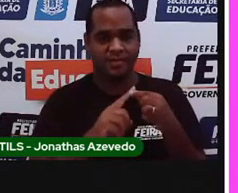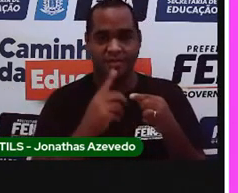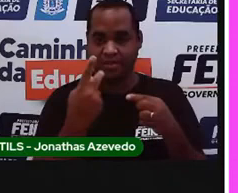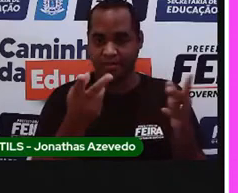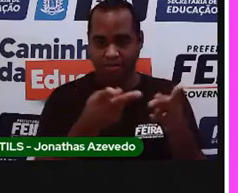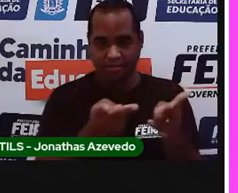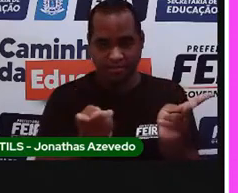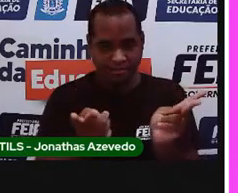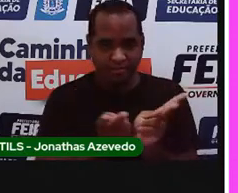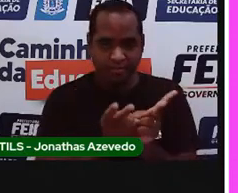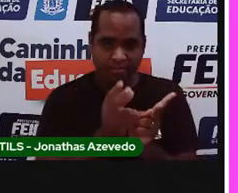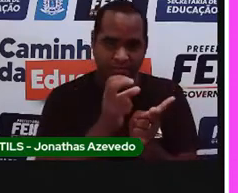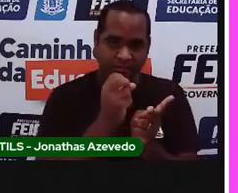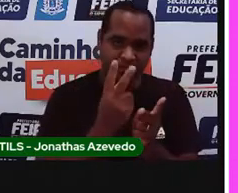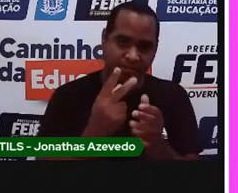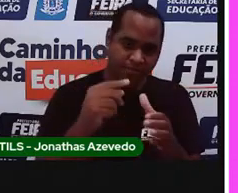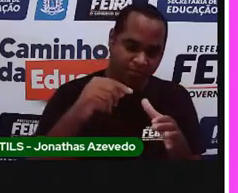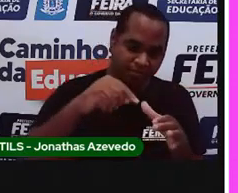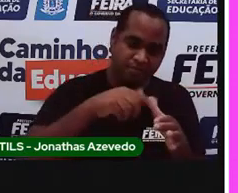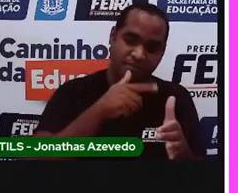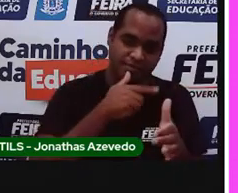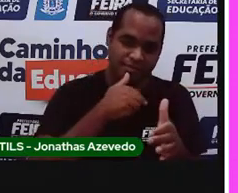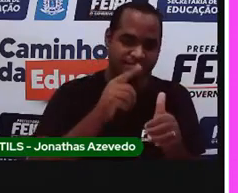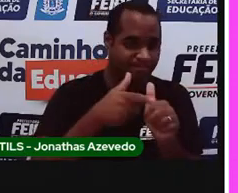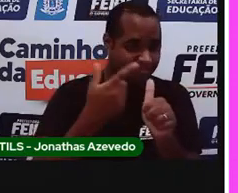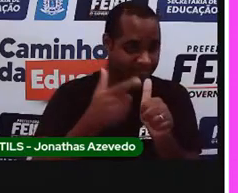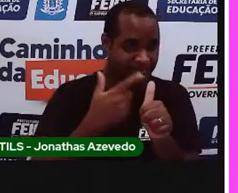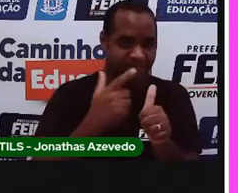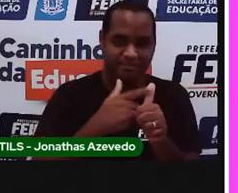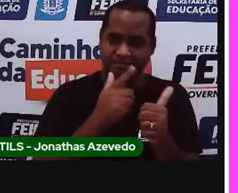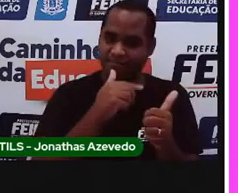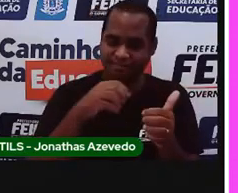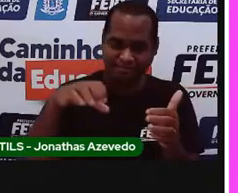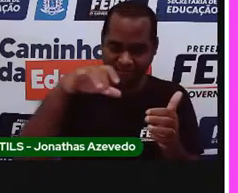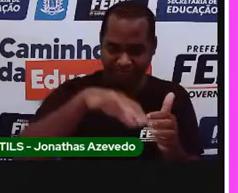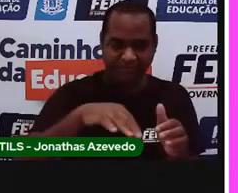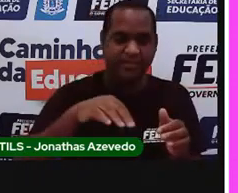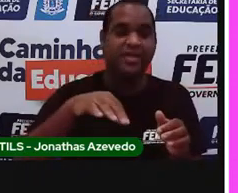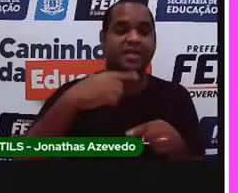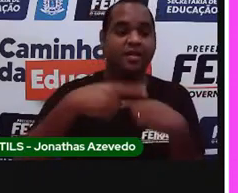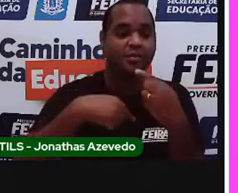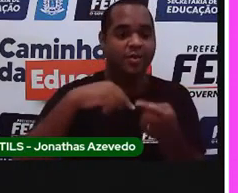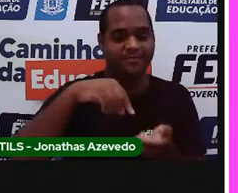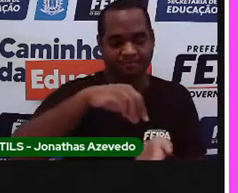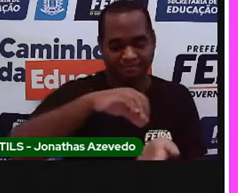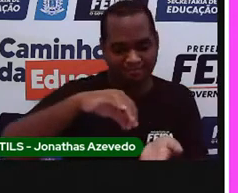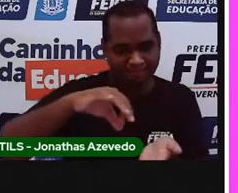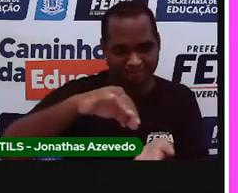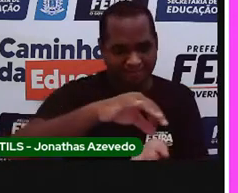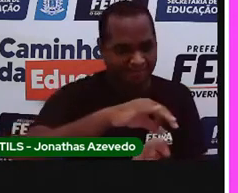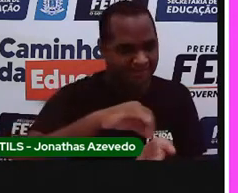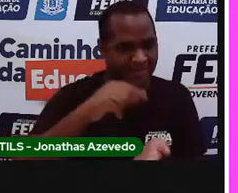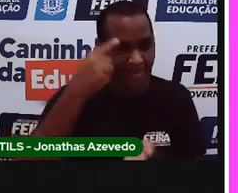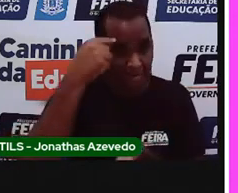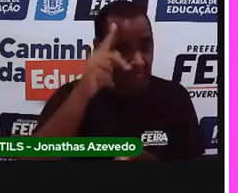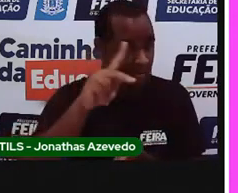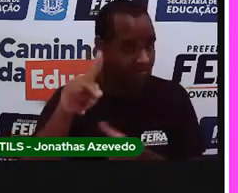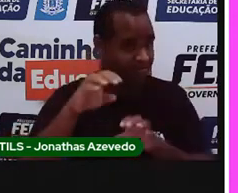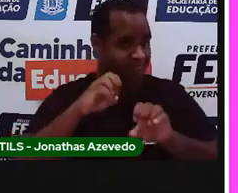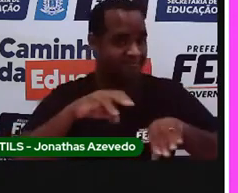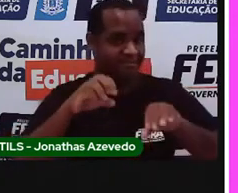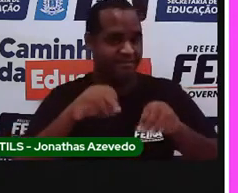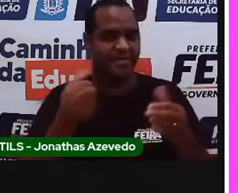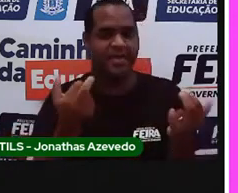fundo ou no recipiente, você vai colocar a água, em seguida espalhar a pimenta do reino, levemente, como a pró ensinou,